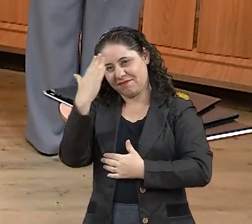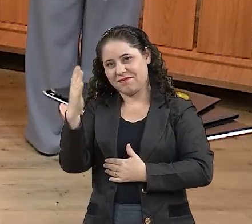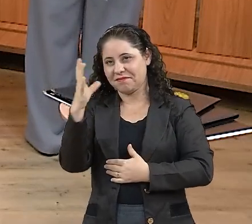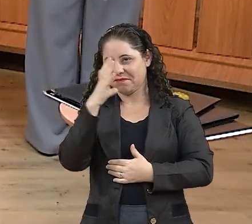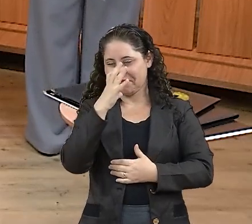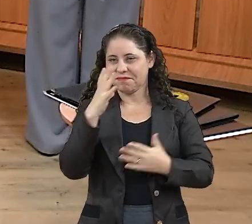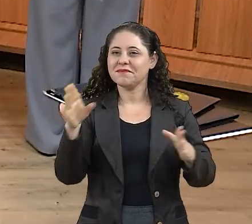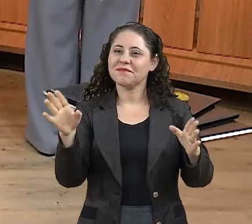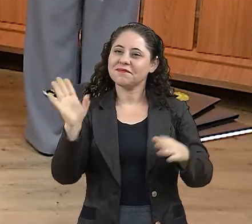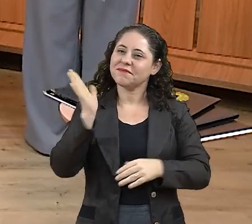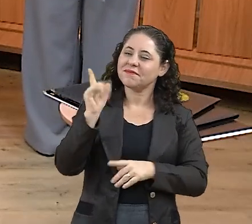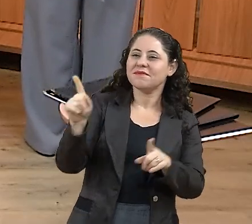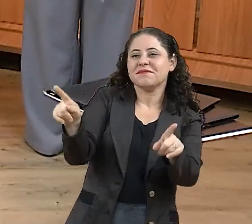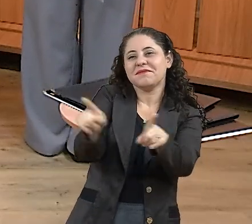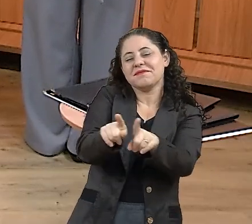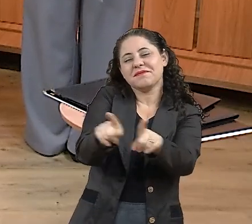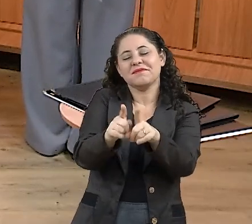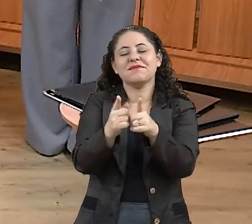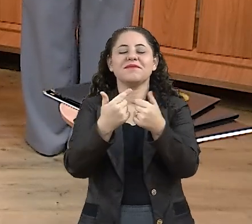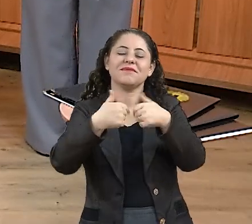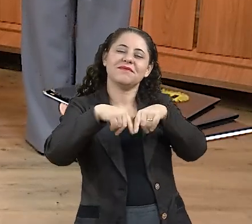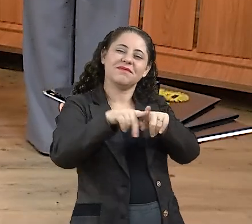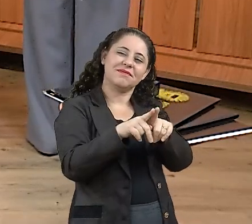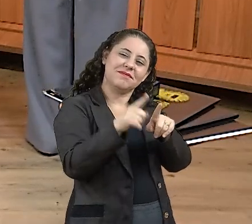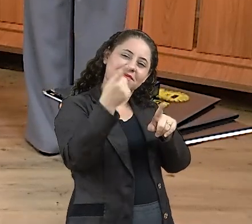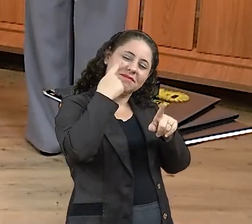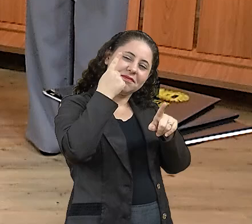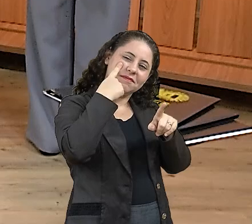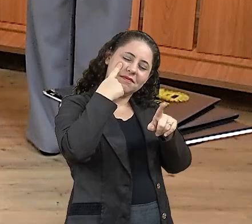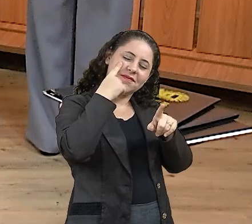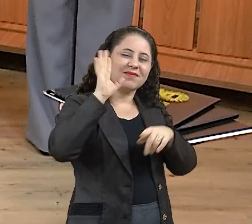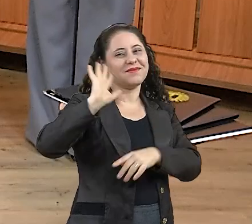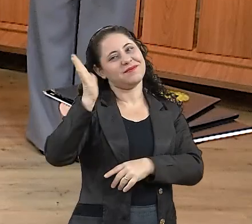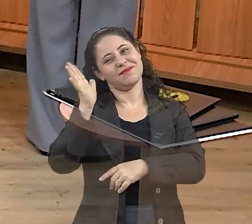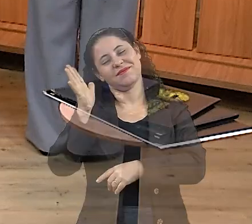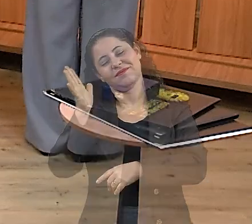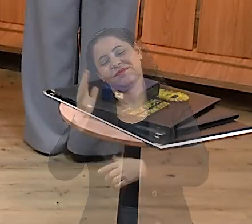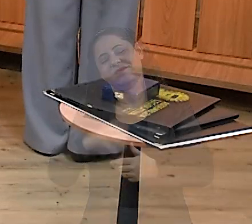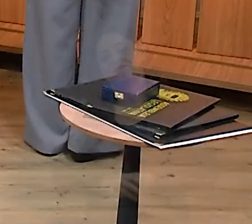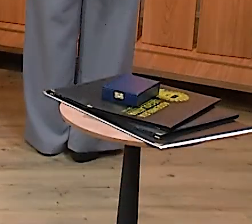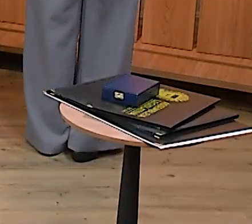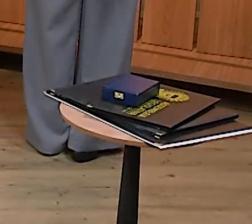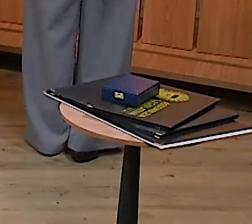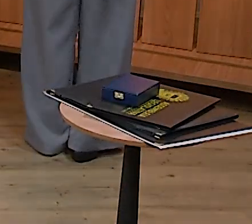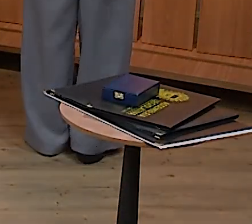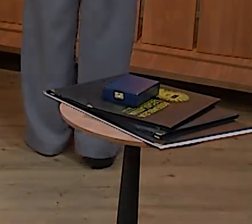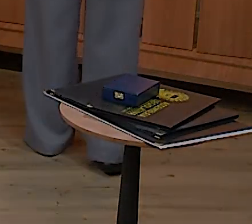Obrigada pela sua audiência e pela sua companhia. Nos vemos em breve. Até lá. Até lá.